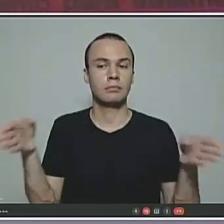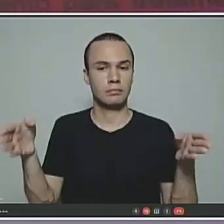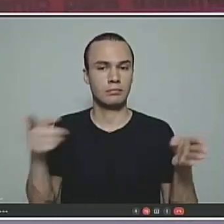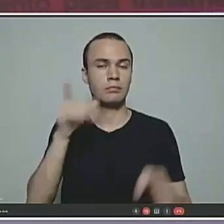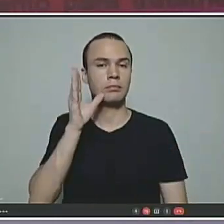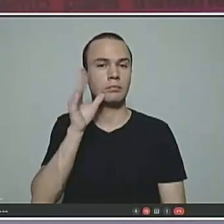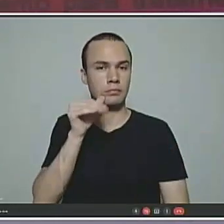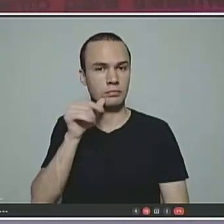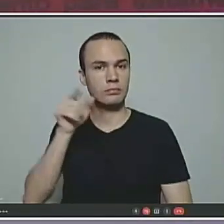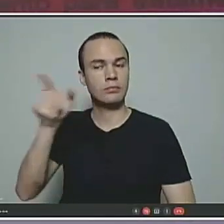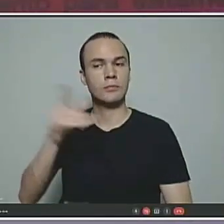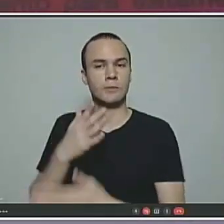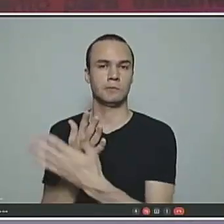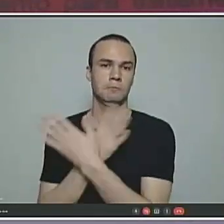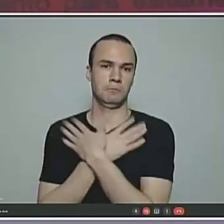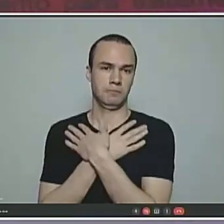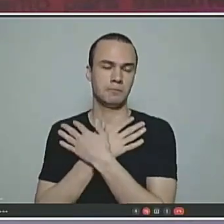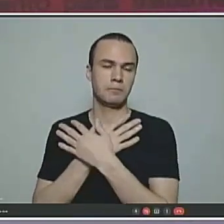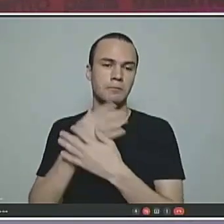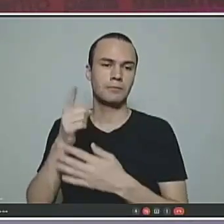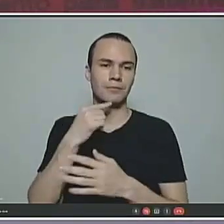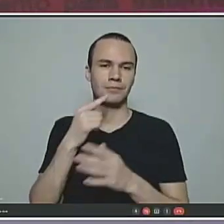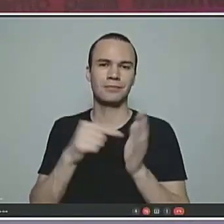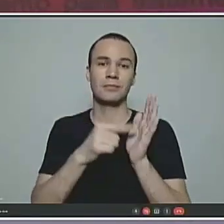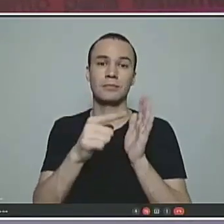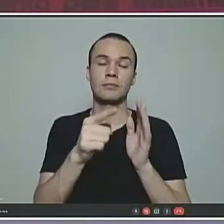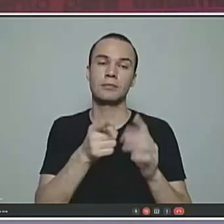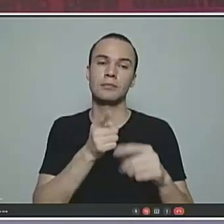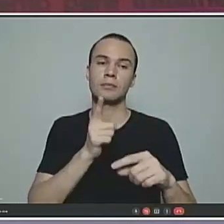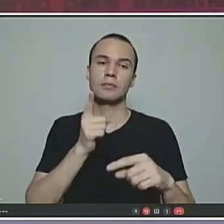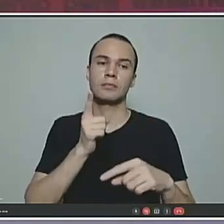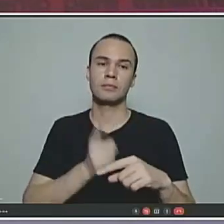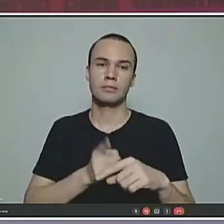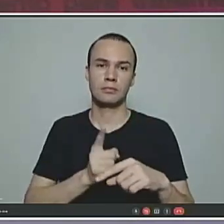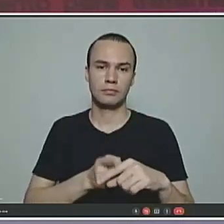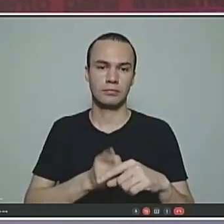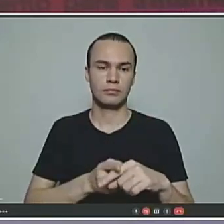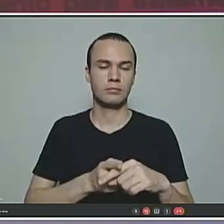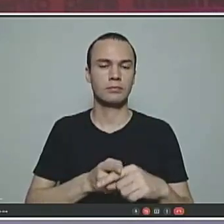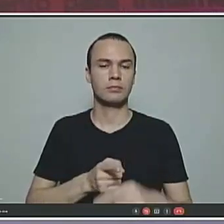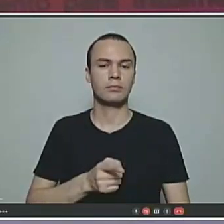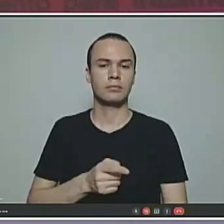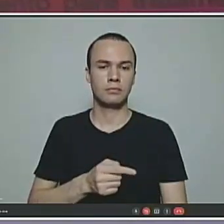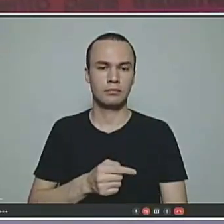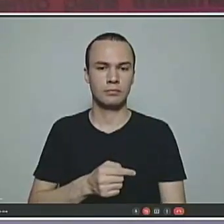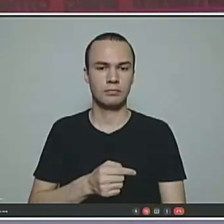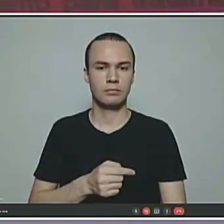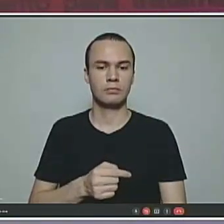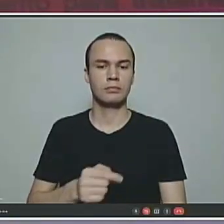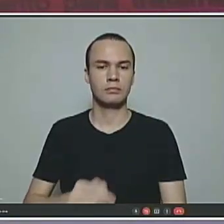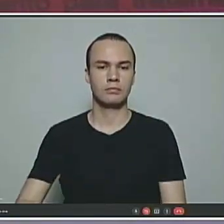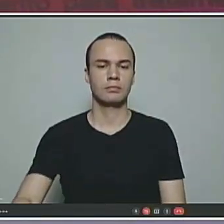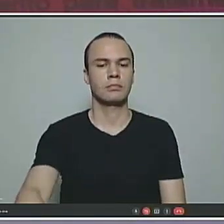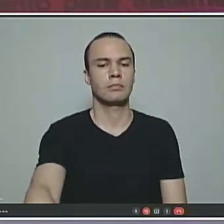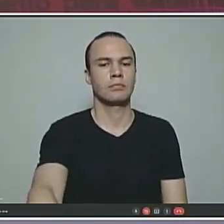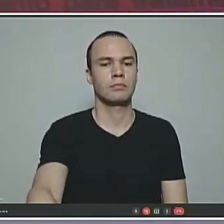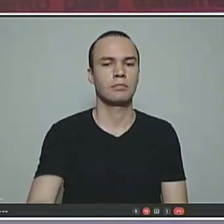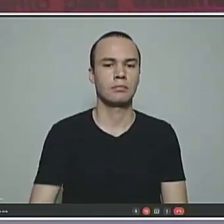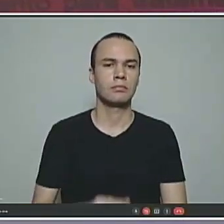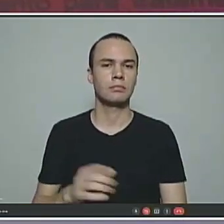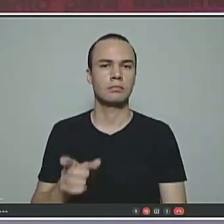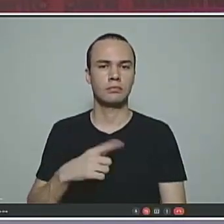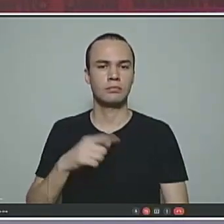afastado em gozo, primeiro essa palavra em gozo, remete a benefício, remete a usufruir, e